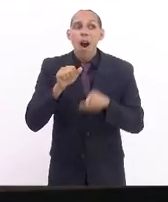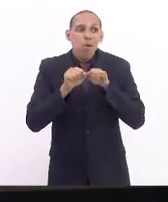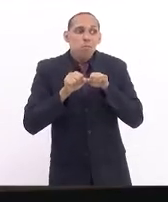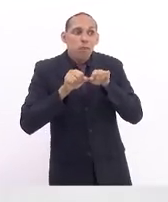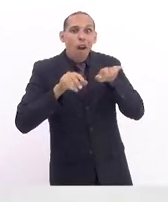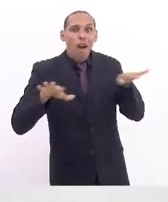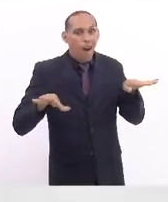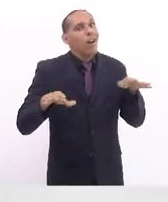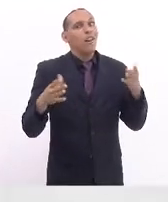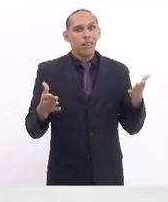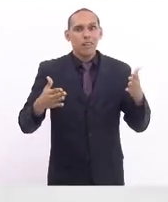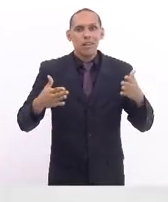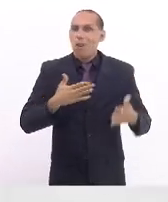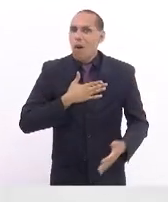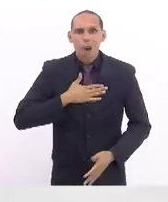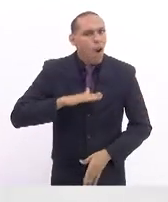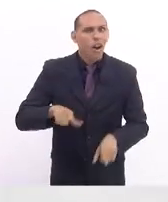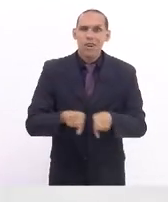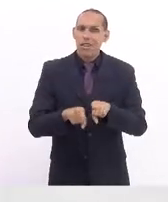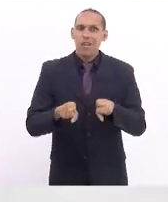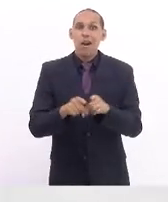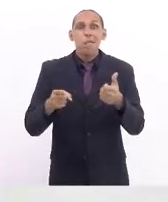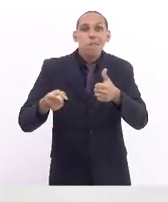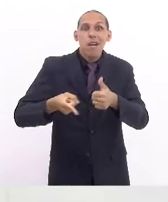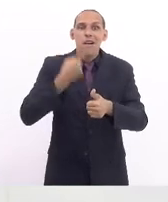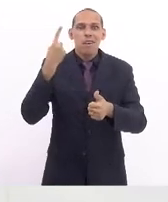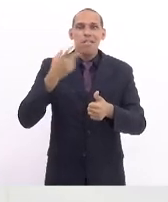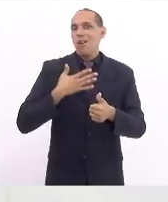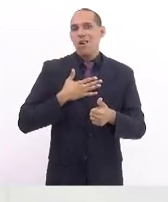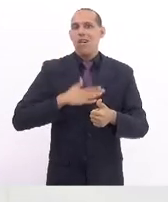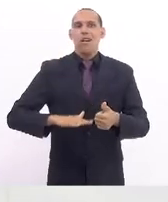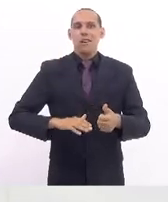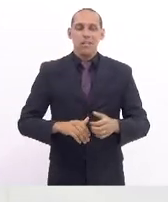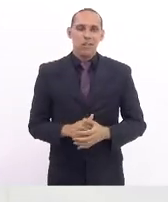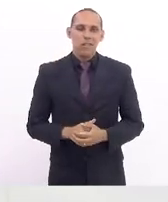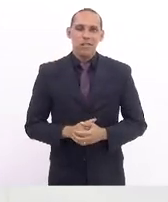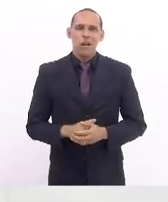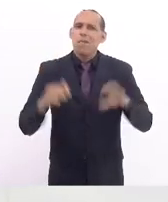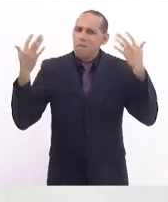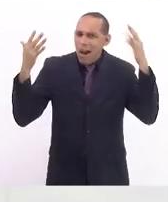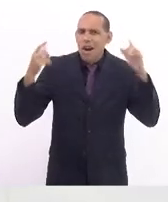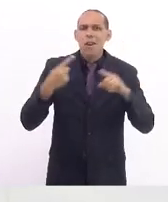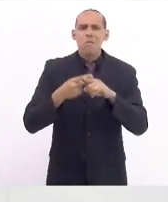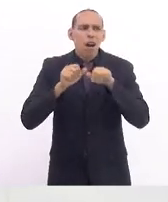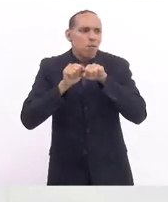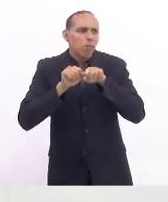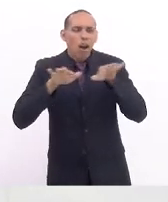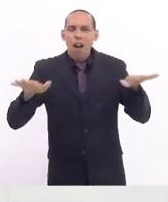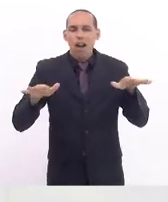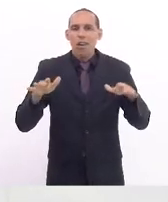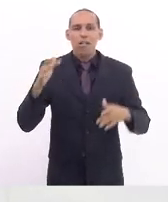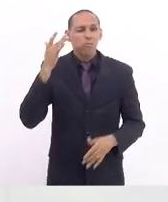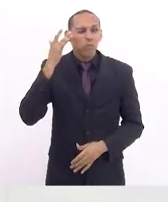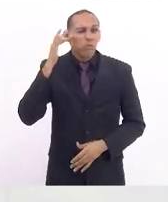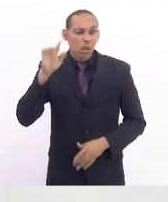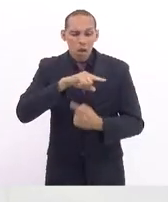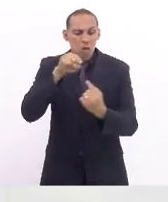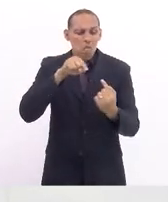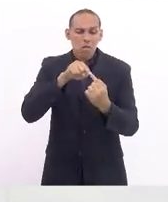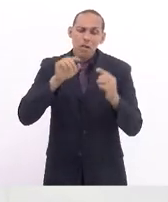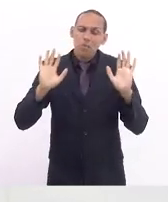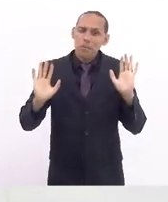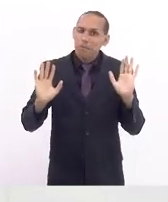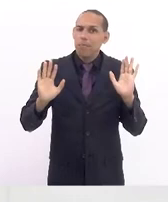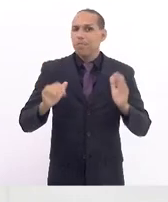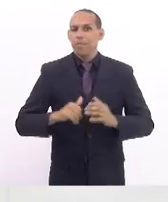Causou indignação primeiramente no que vazou o áudio. E parabéns porque ele vazou o áudio. Não sei qual o objetivo, mas